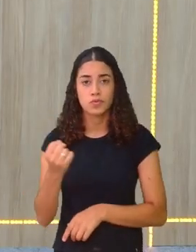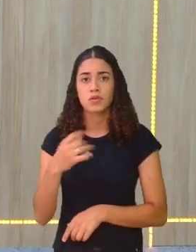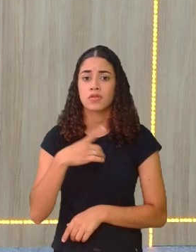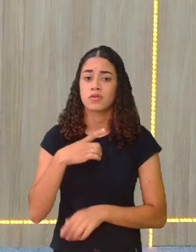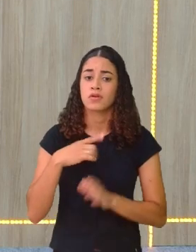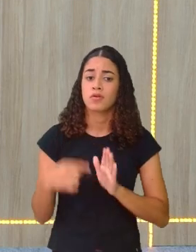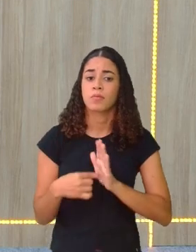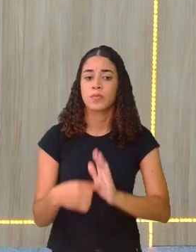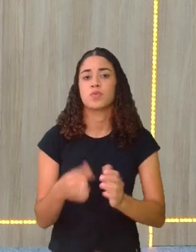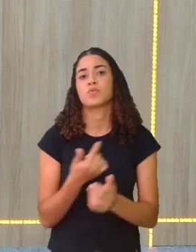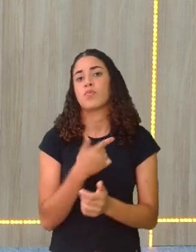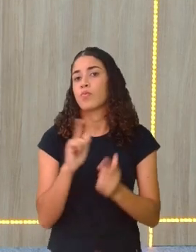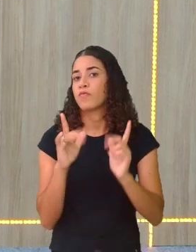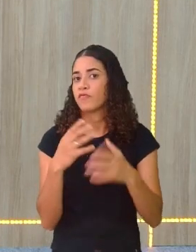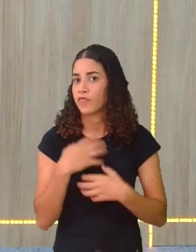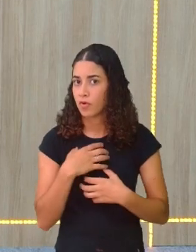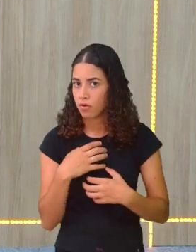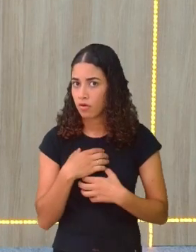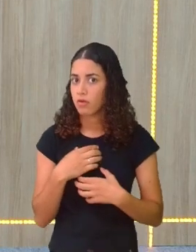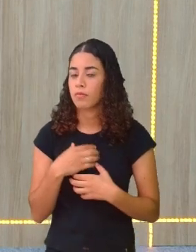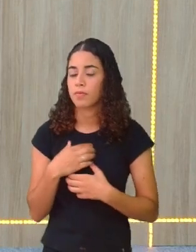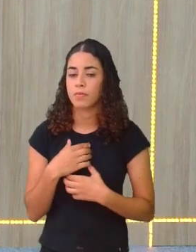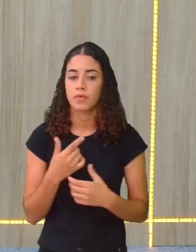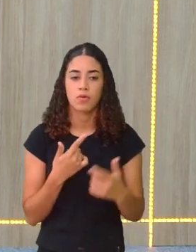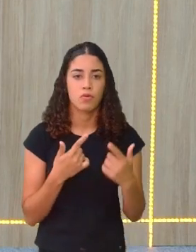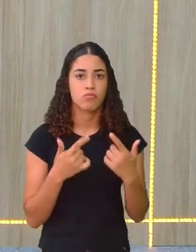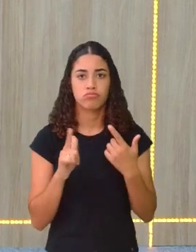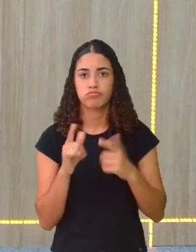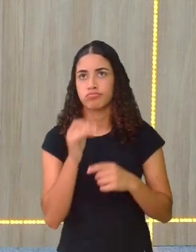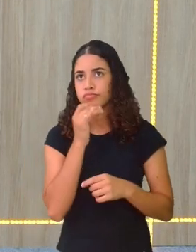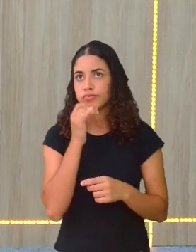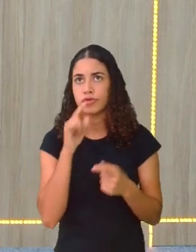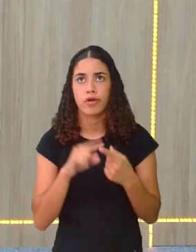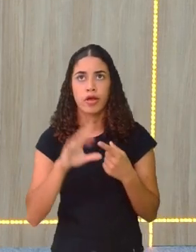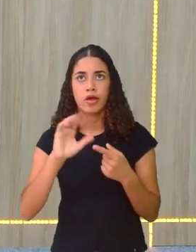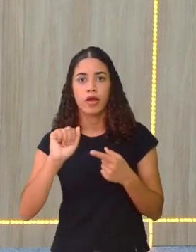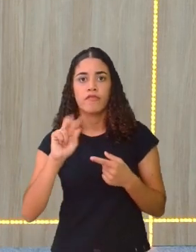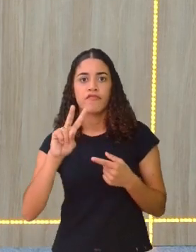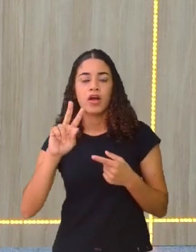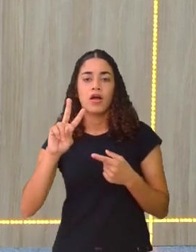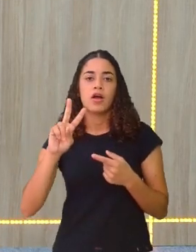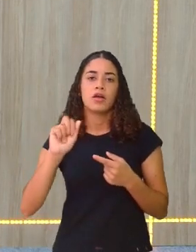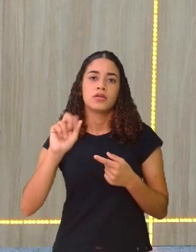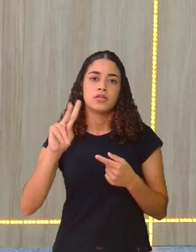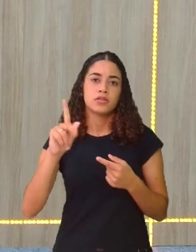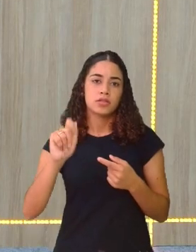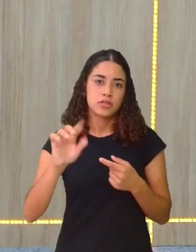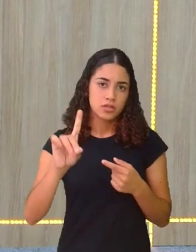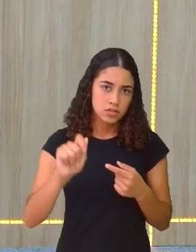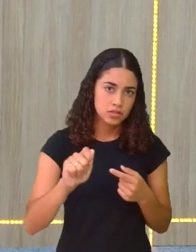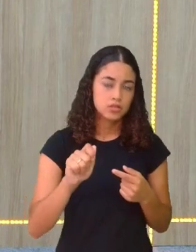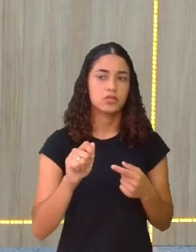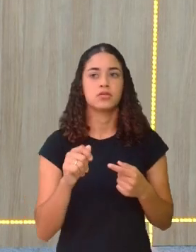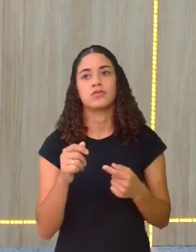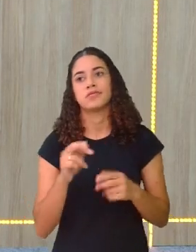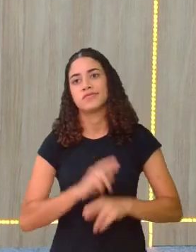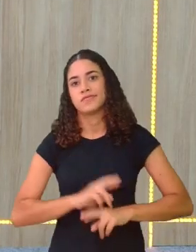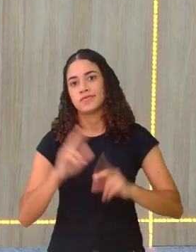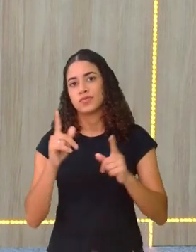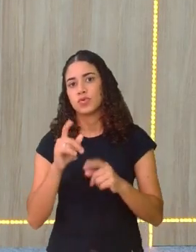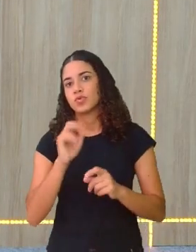outras formas, né? Em outros folguedos, como a cavalhada. Então, há essa distinção aí das cores, como